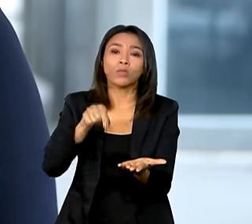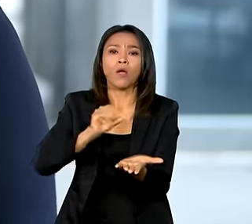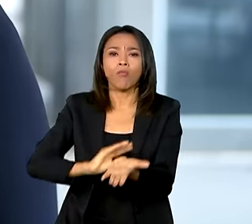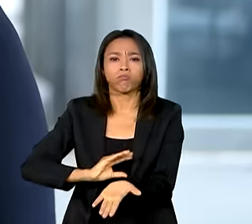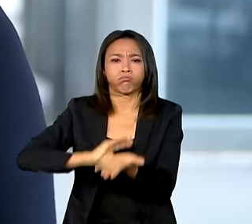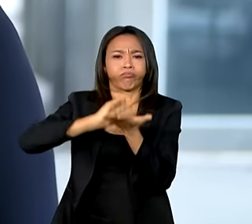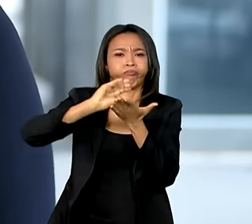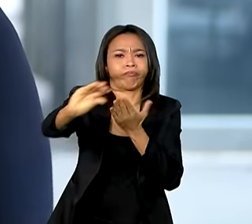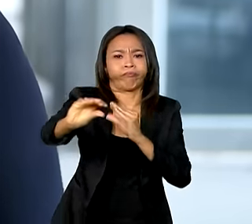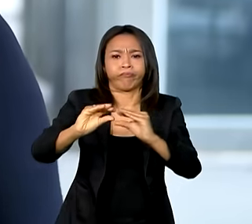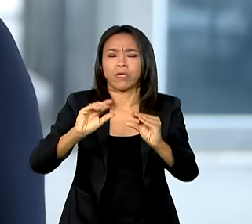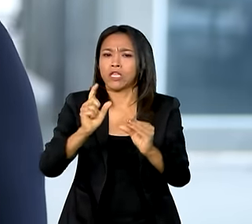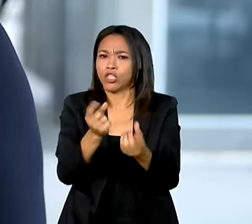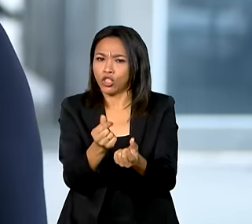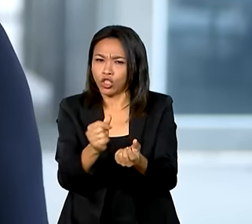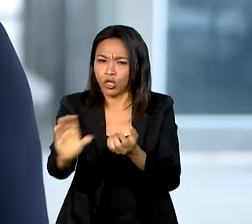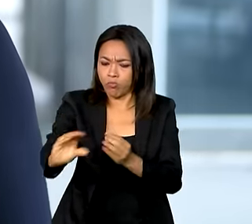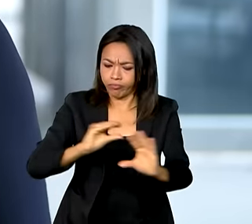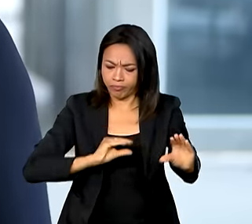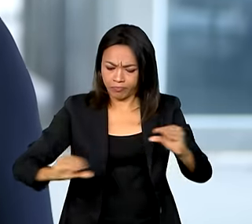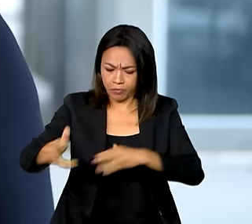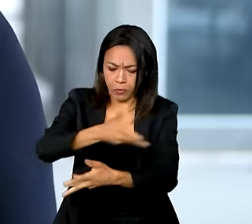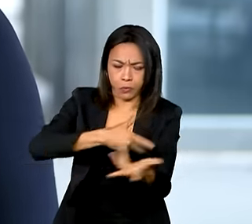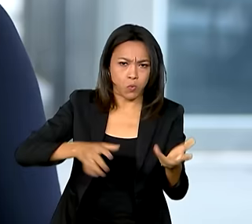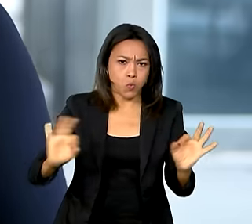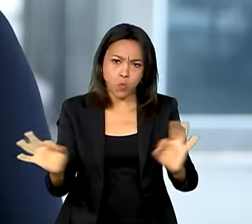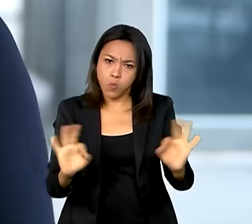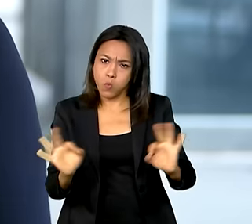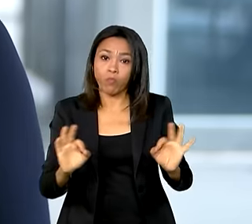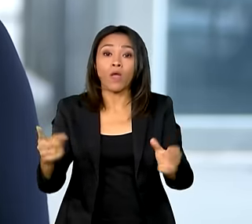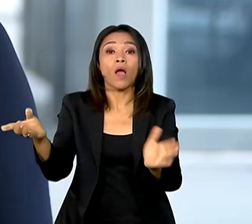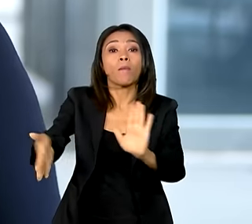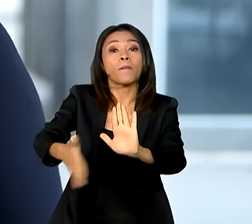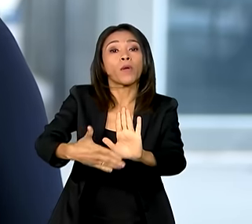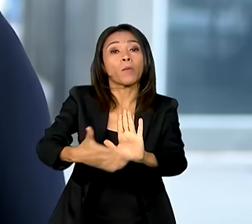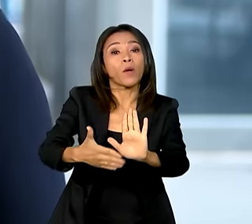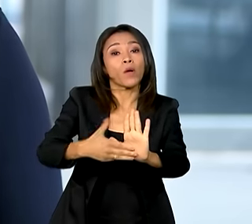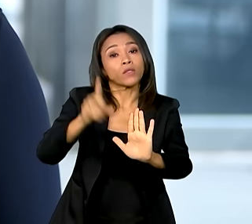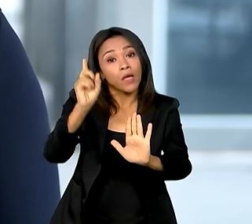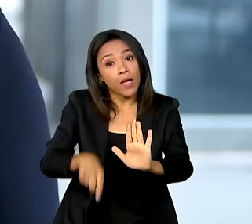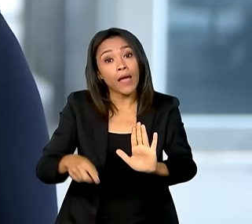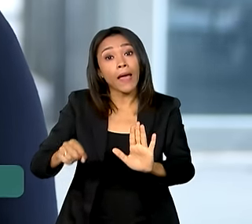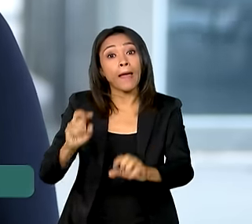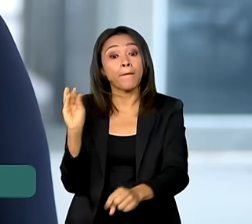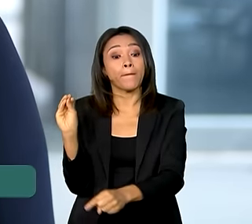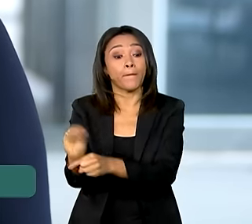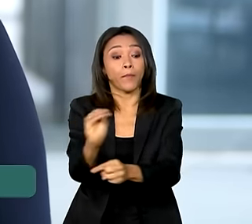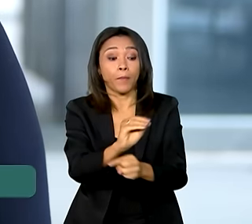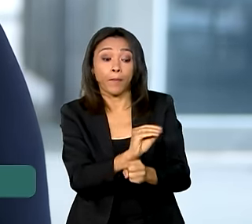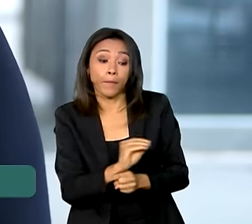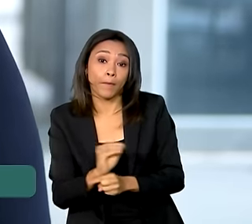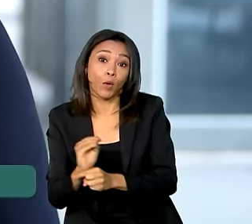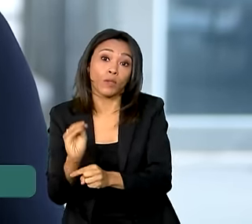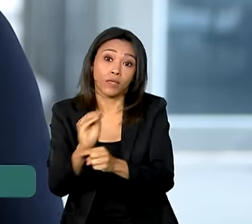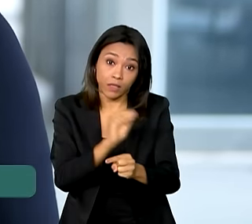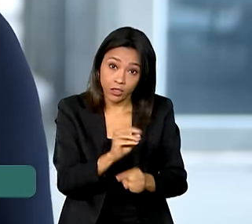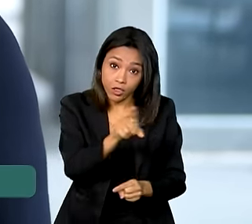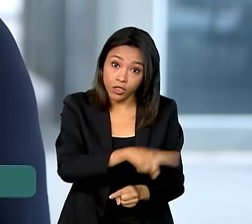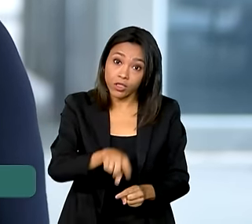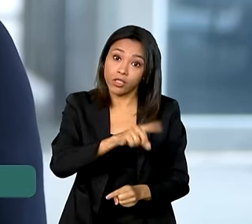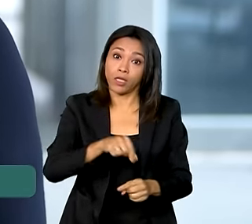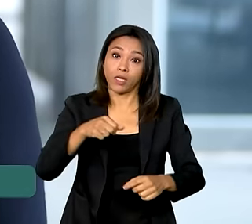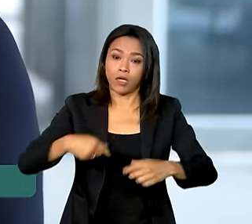nem pagamentos entre as partes. A proposta é proteger o mercado de apostas, o esporte e os